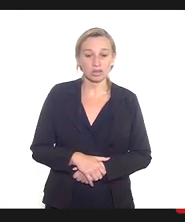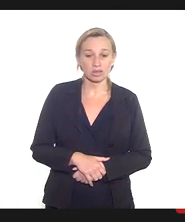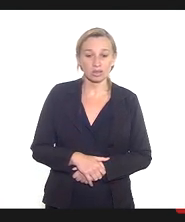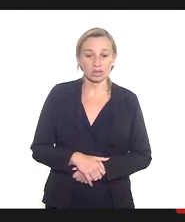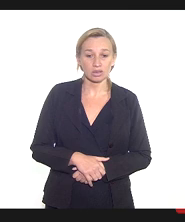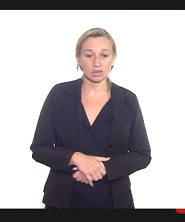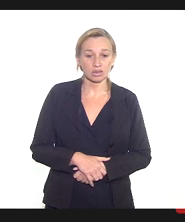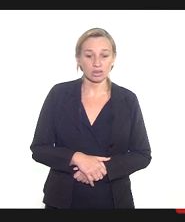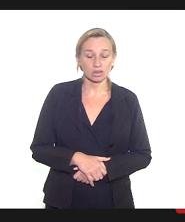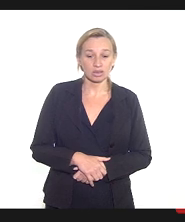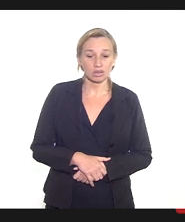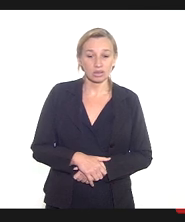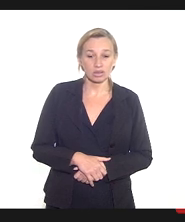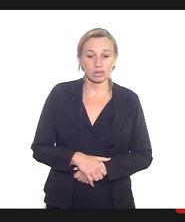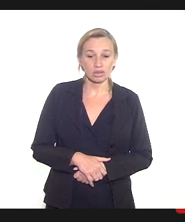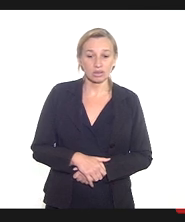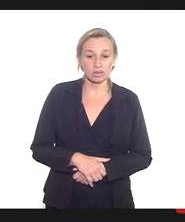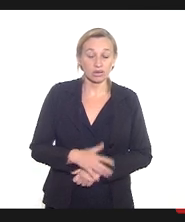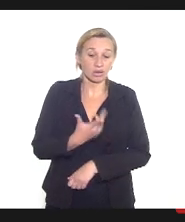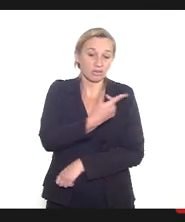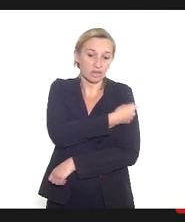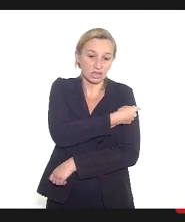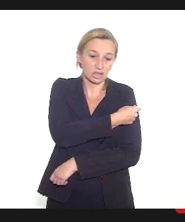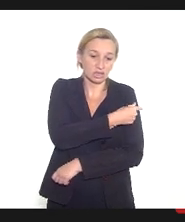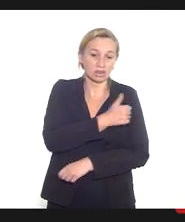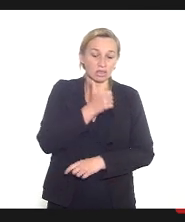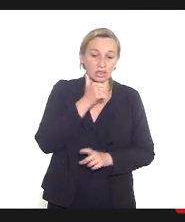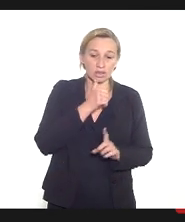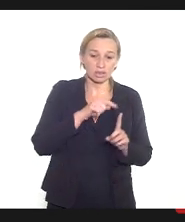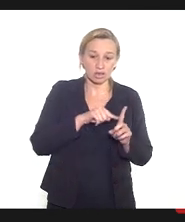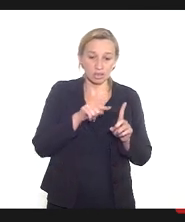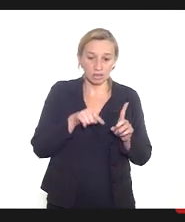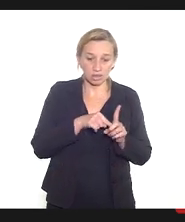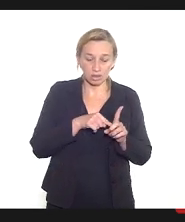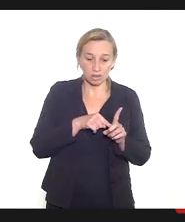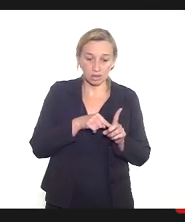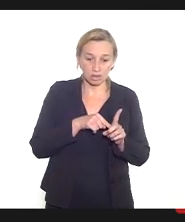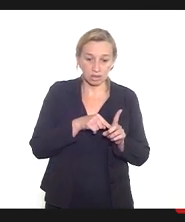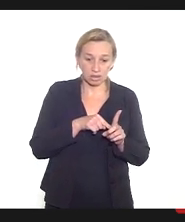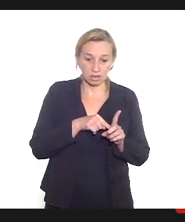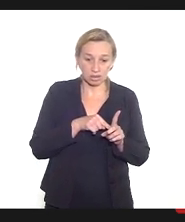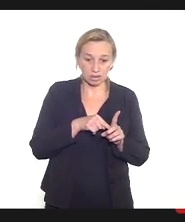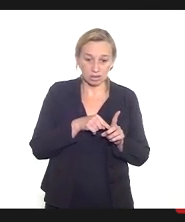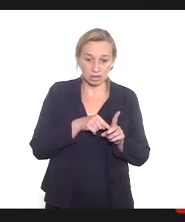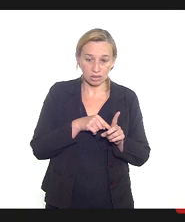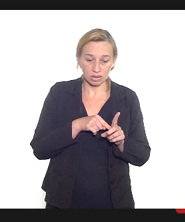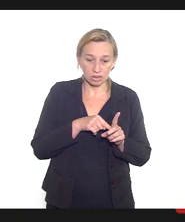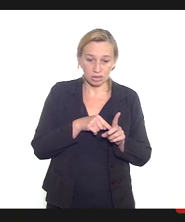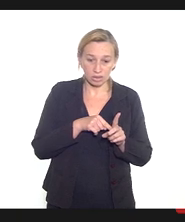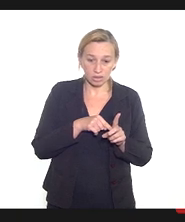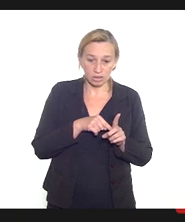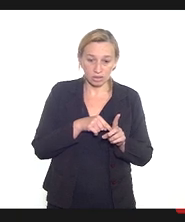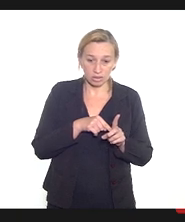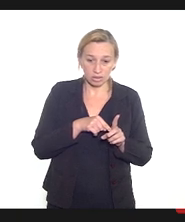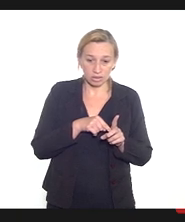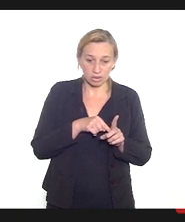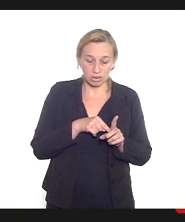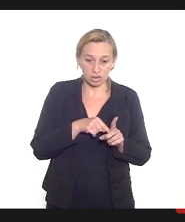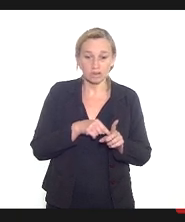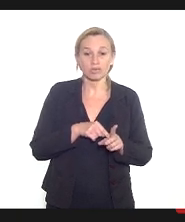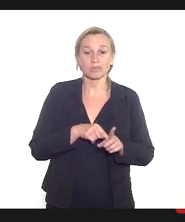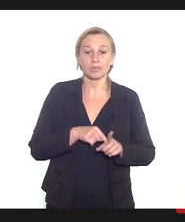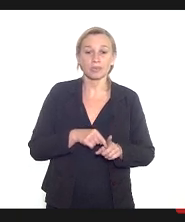estabelecido que a vacinação das gestantes e puérperas porque as lactantes já